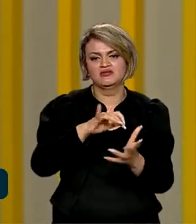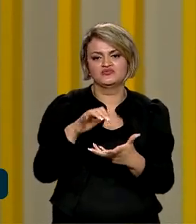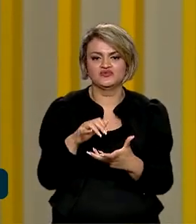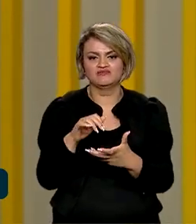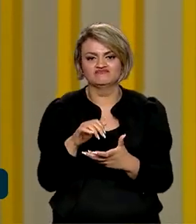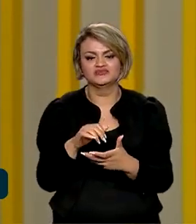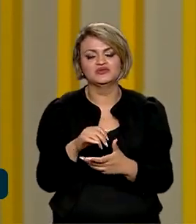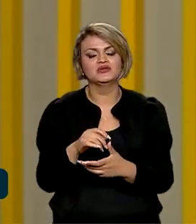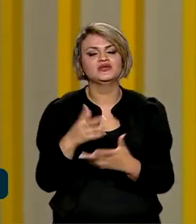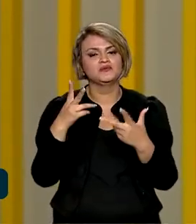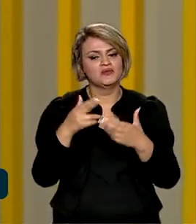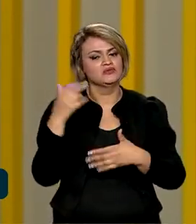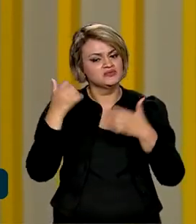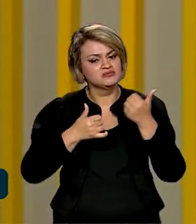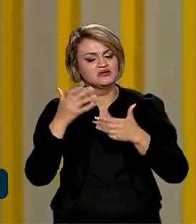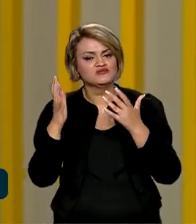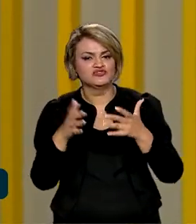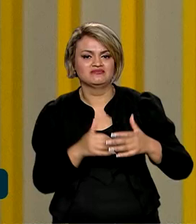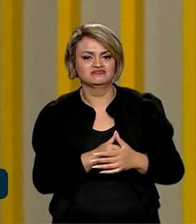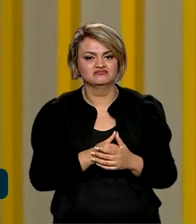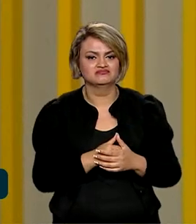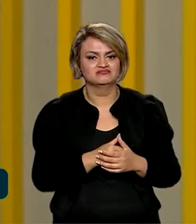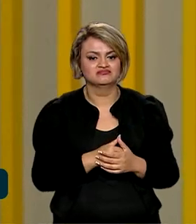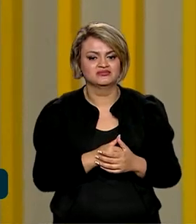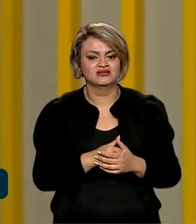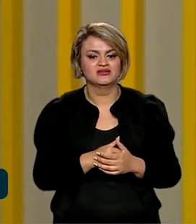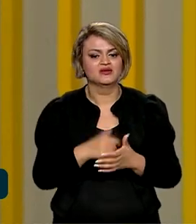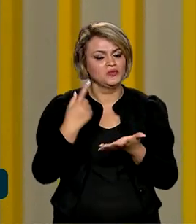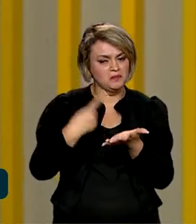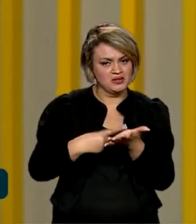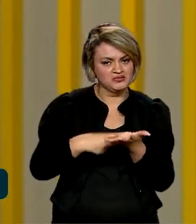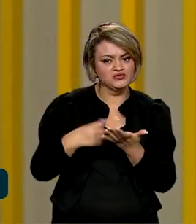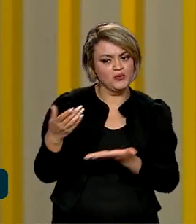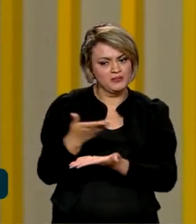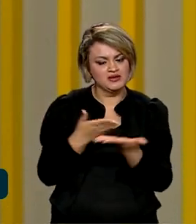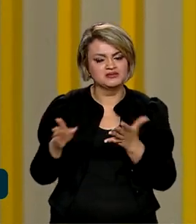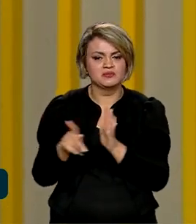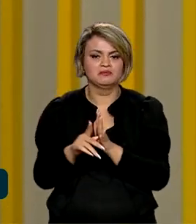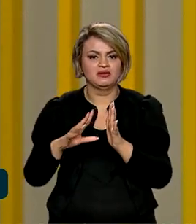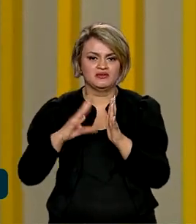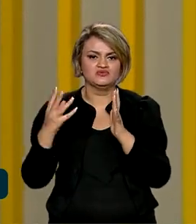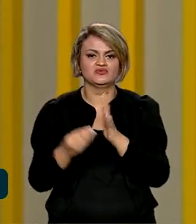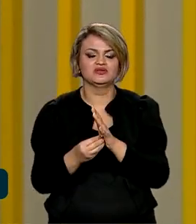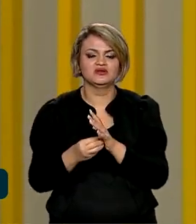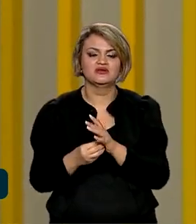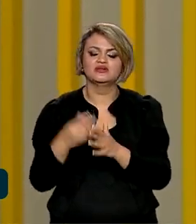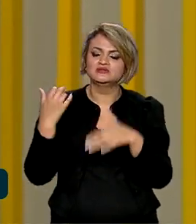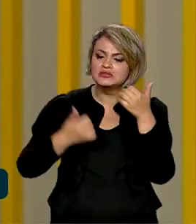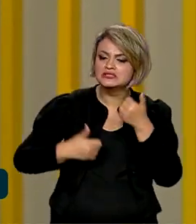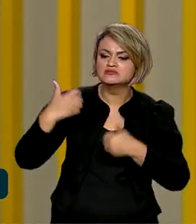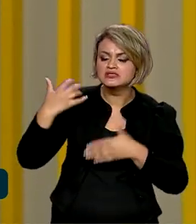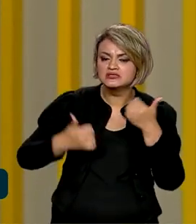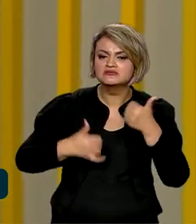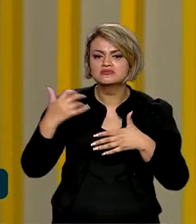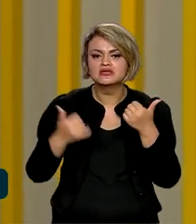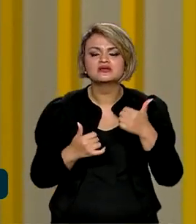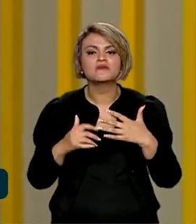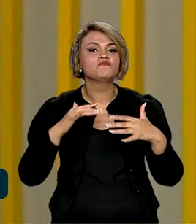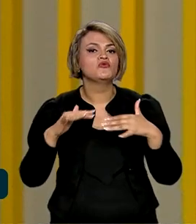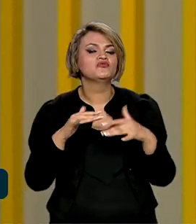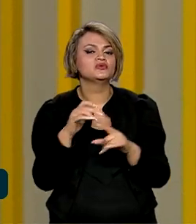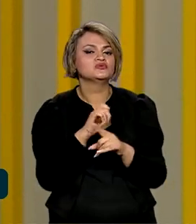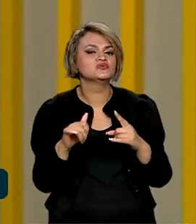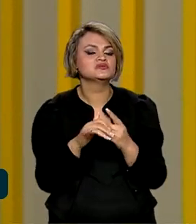nós tivemos, a organização do Tratado de Cooperação da Amazônia, discutindo com movimentos